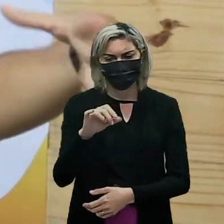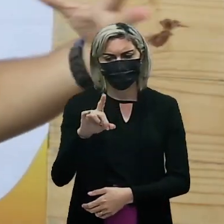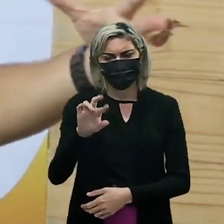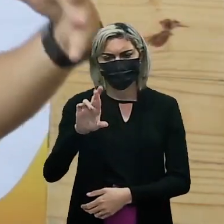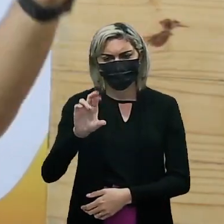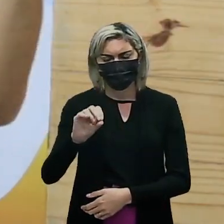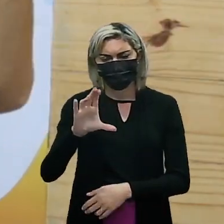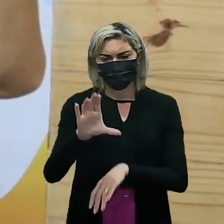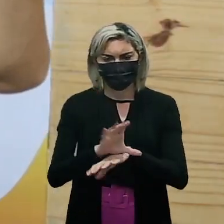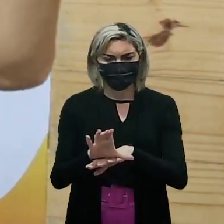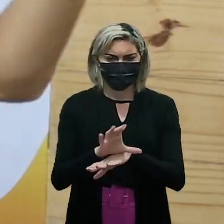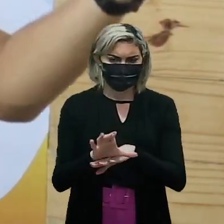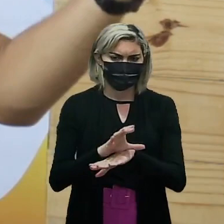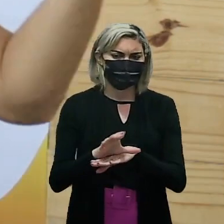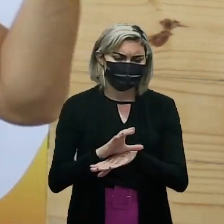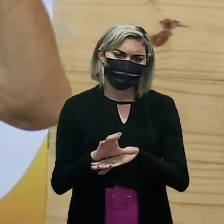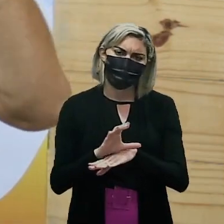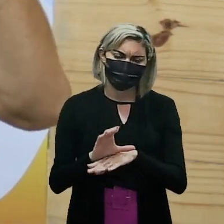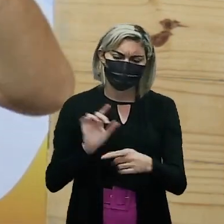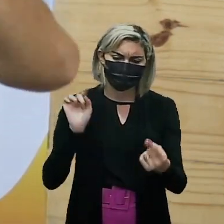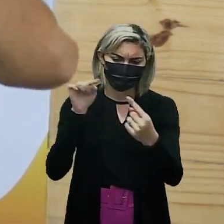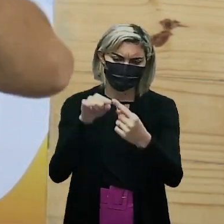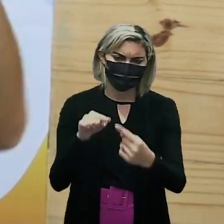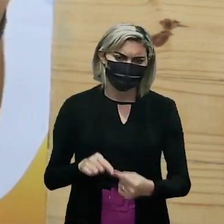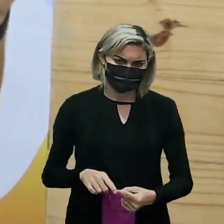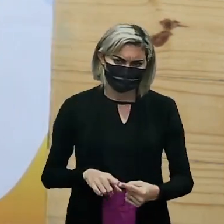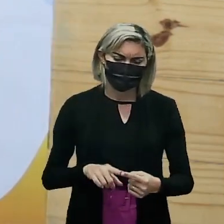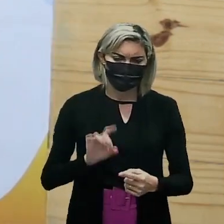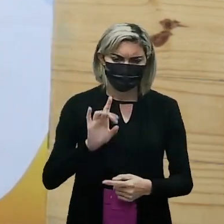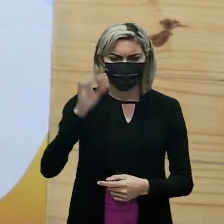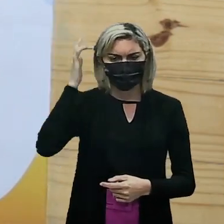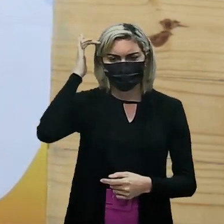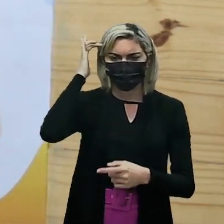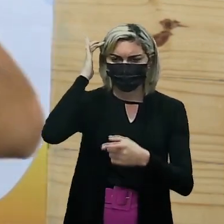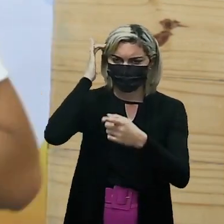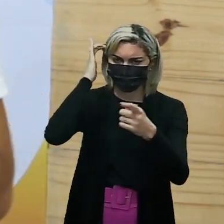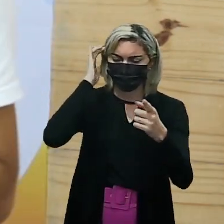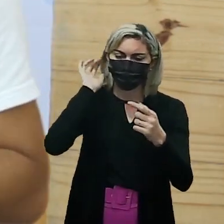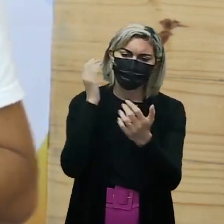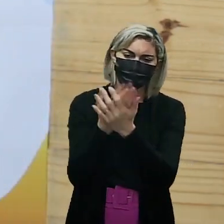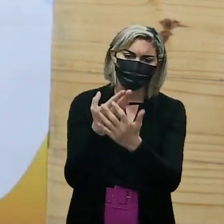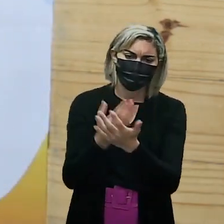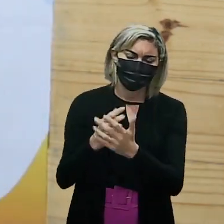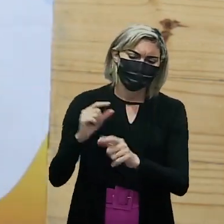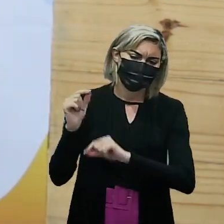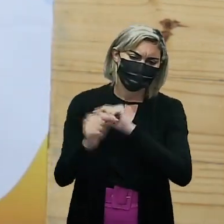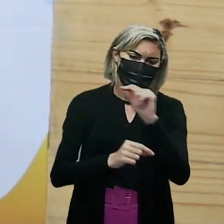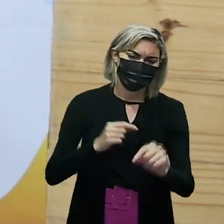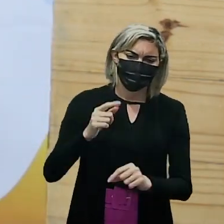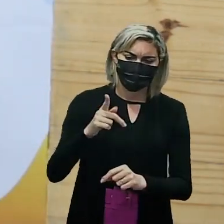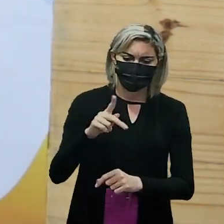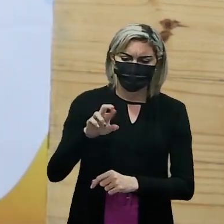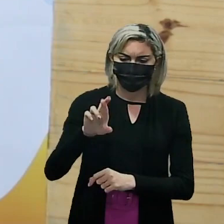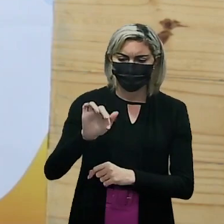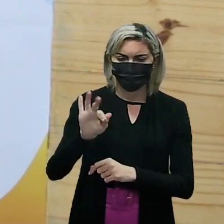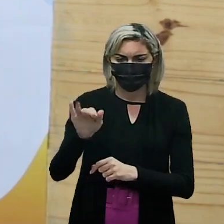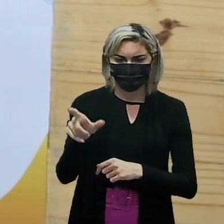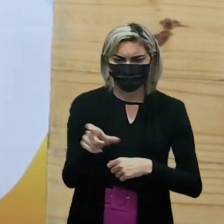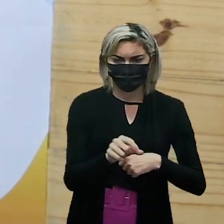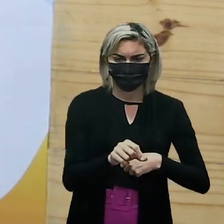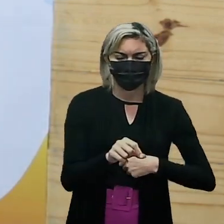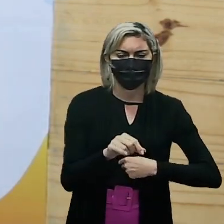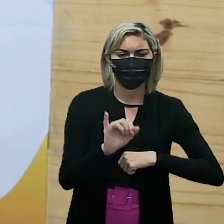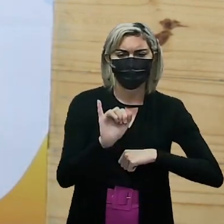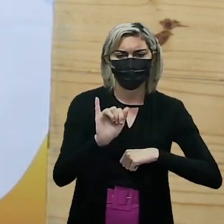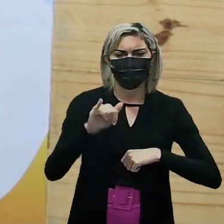Que são o que? Carbono ligado A hidrogênio apenas Aí você vai estudar O que? O prefixo O